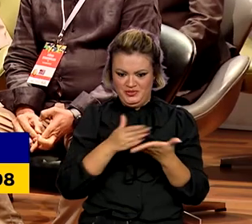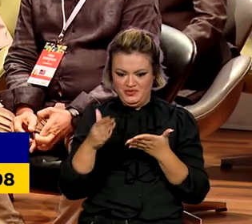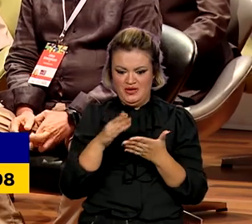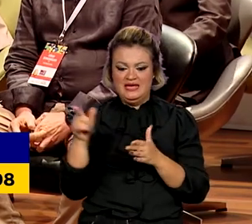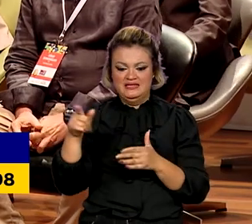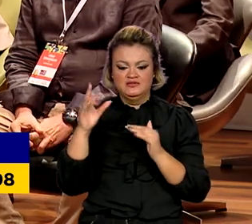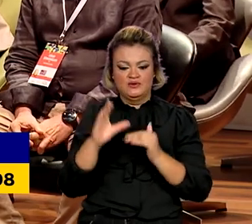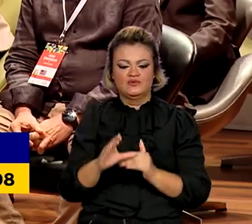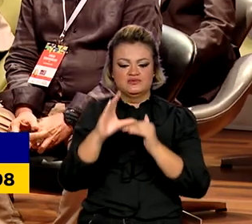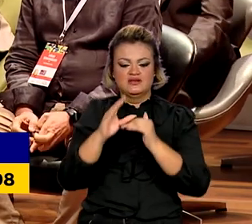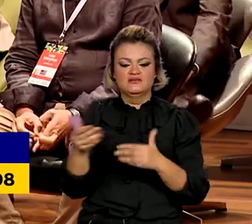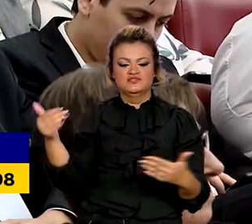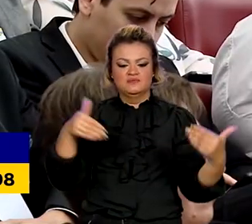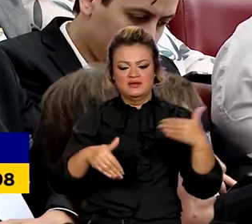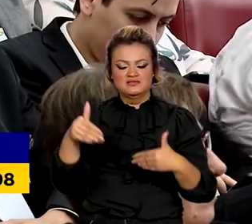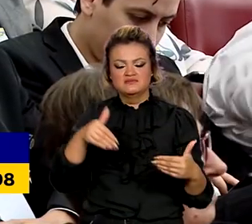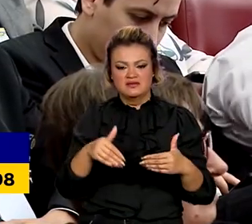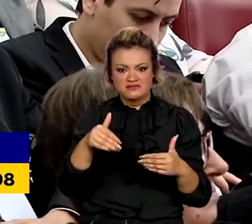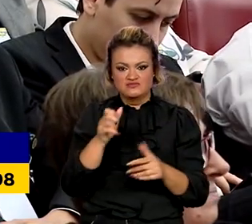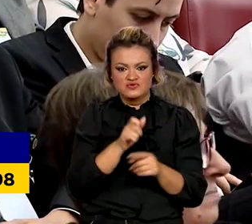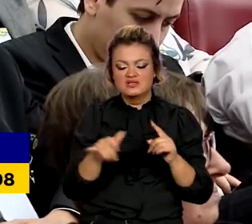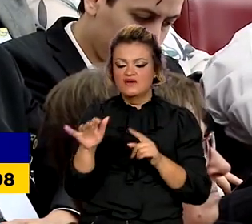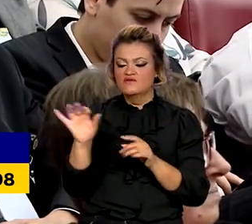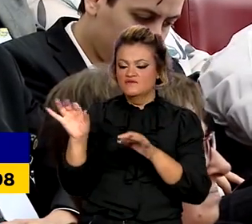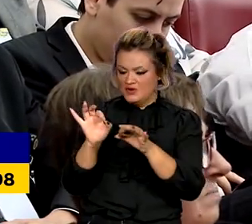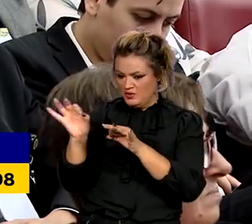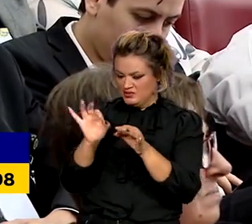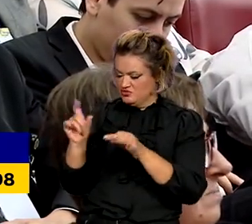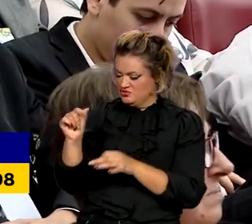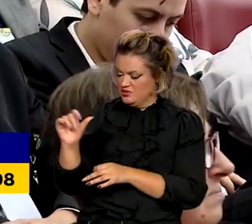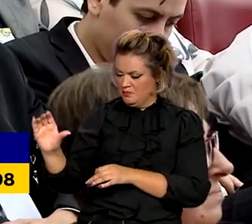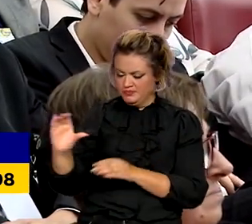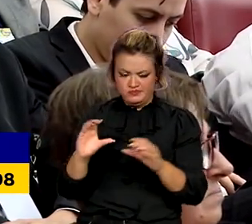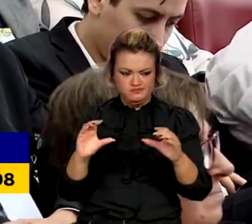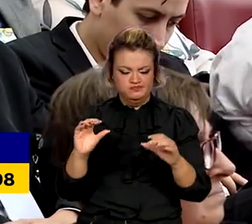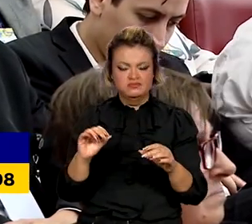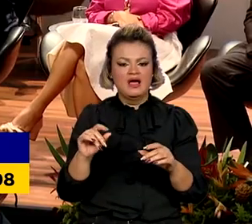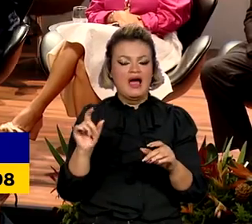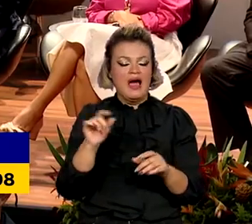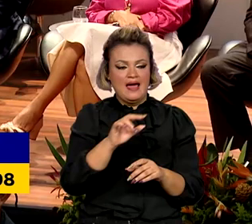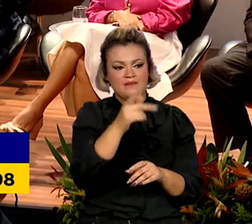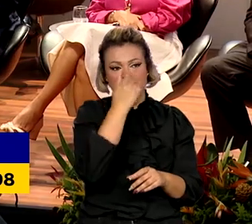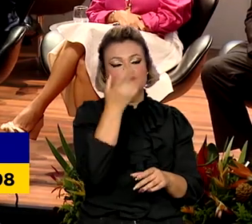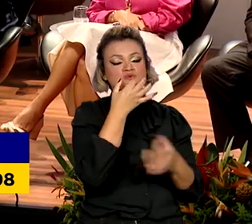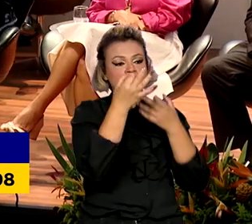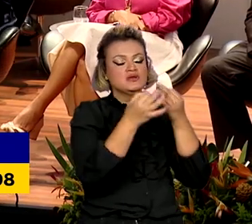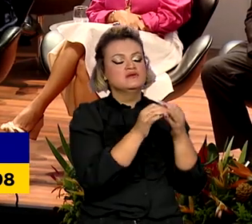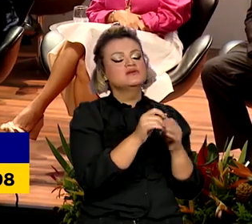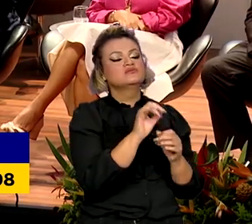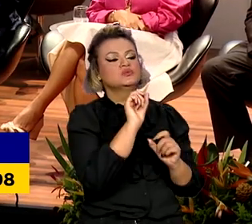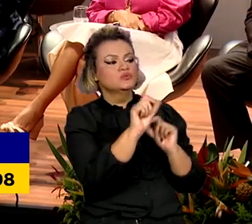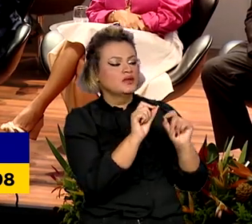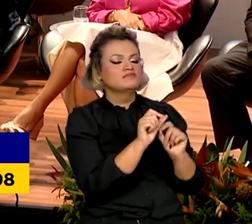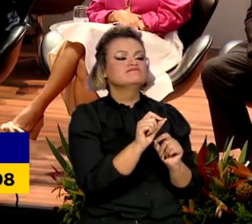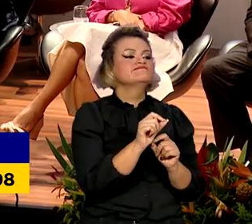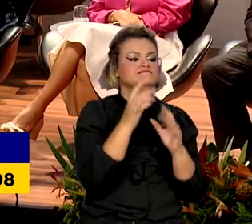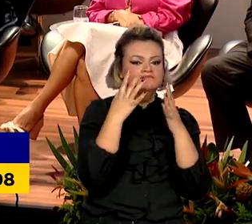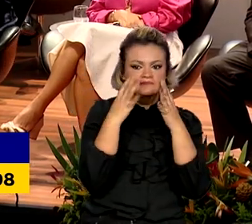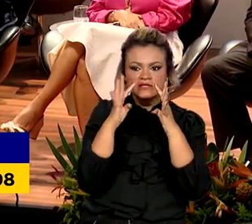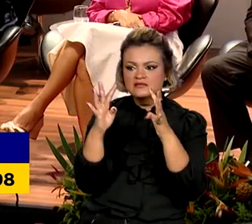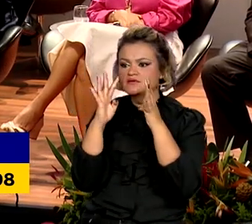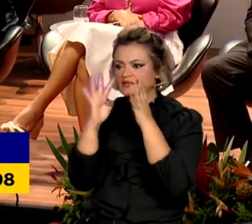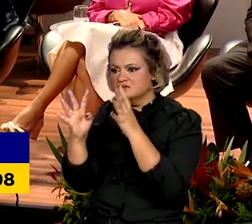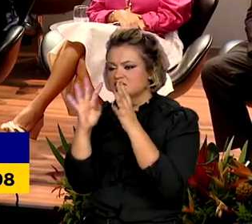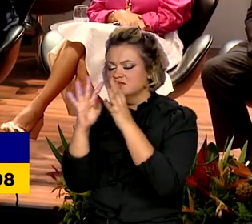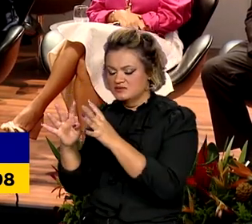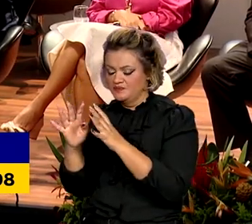Conselho de Participação Social vai organizar as contribuições da população no planejamento do Plano Plurianual Participativo, que